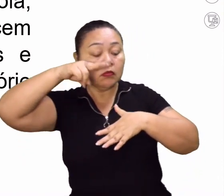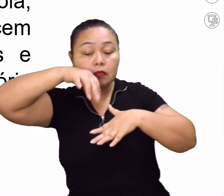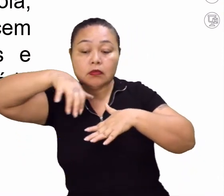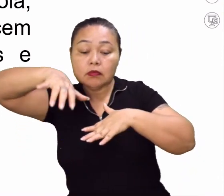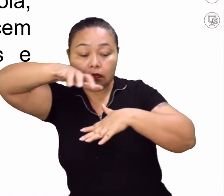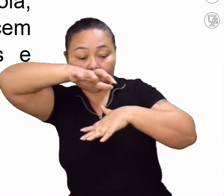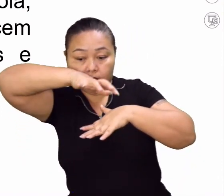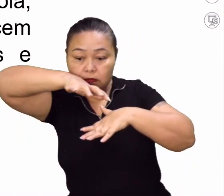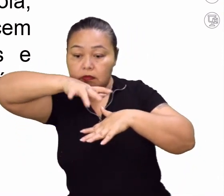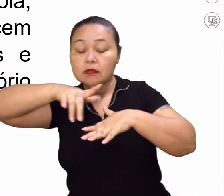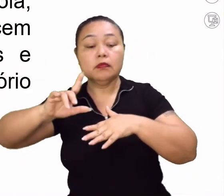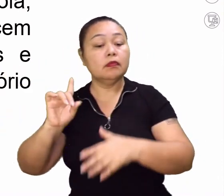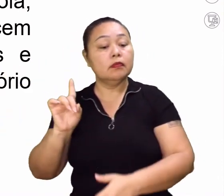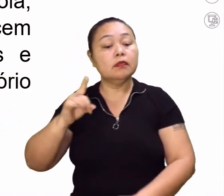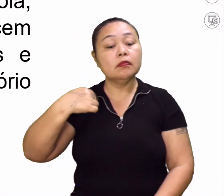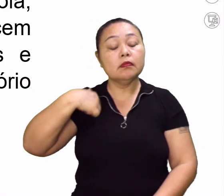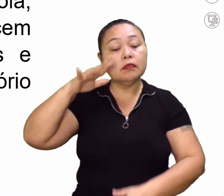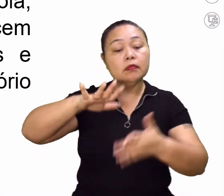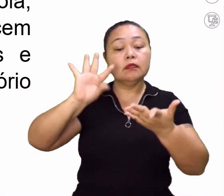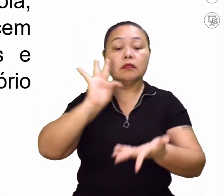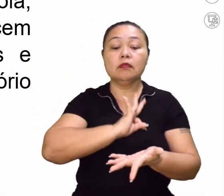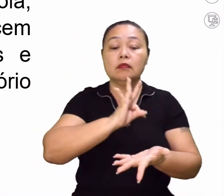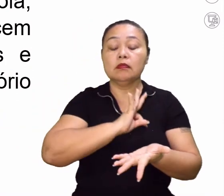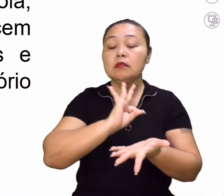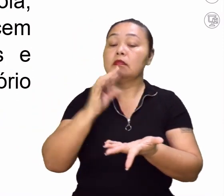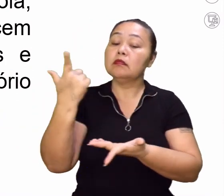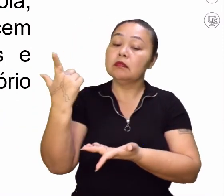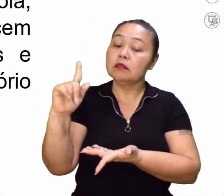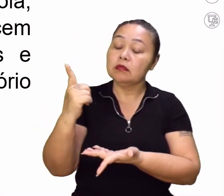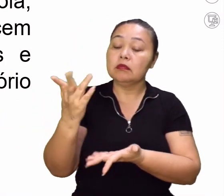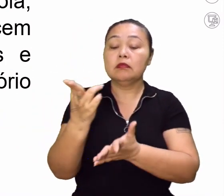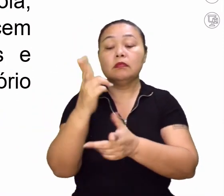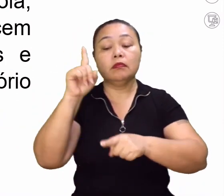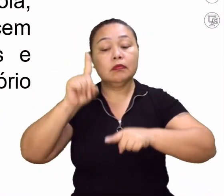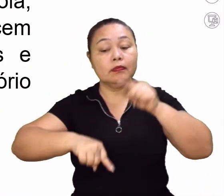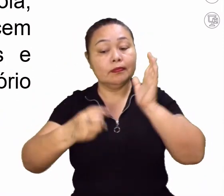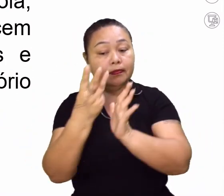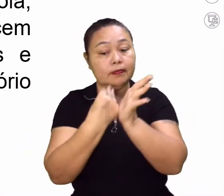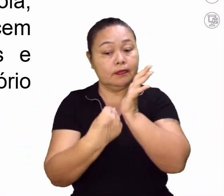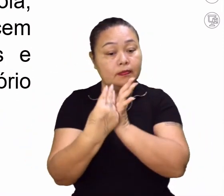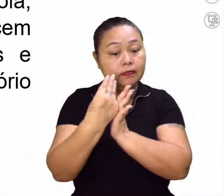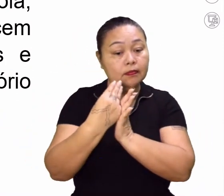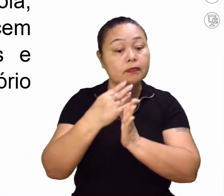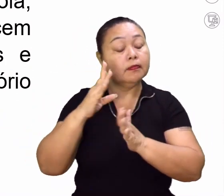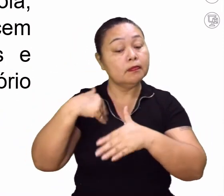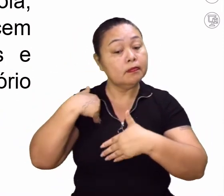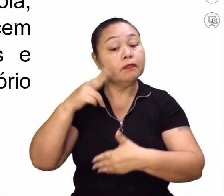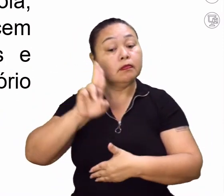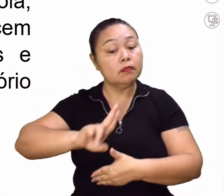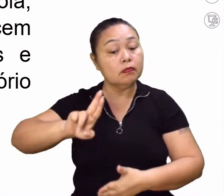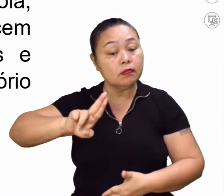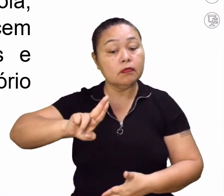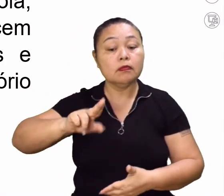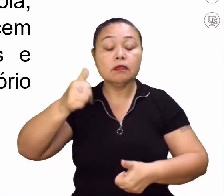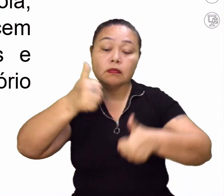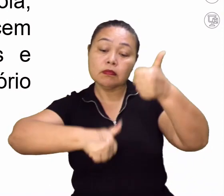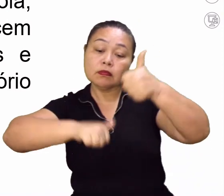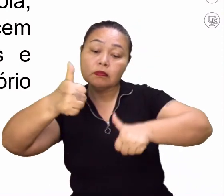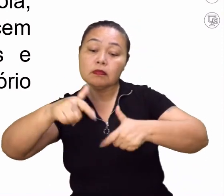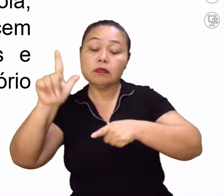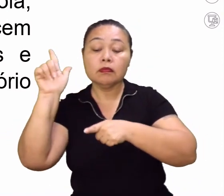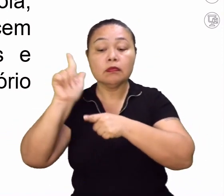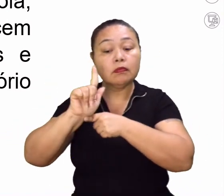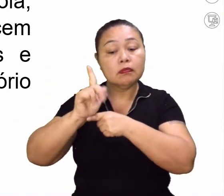via satélite. Algumas técnicas de geografia, cartografia, vêm sendo empregadas na análise